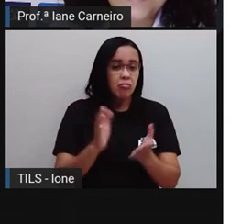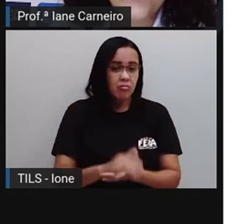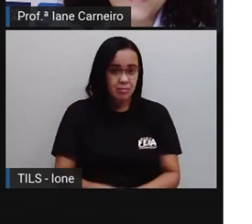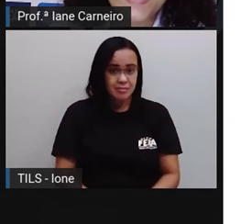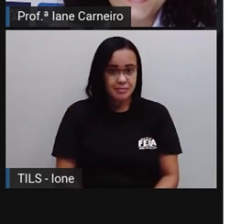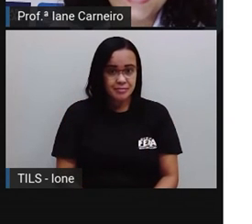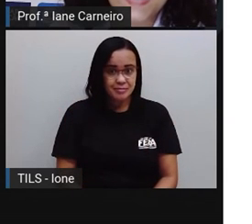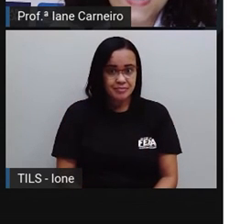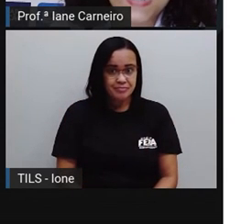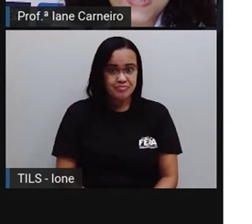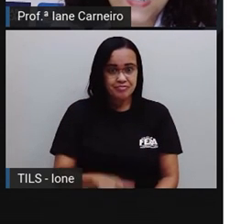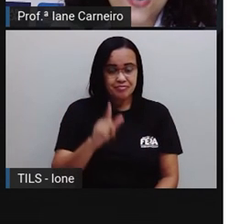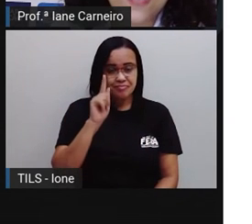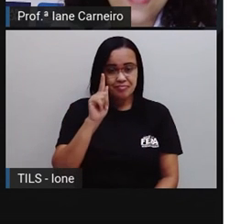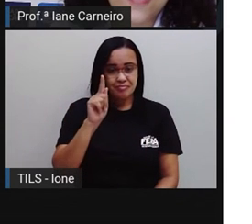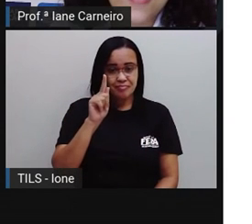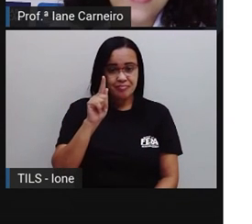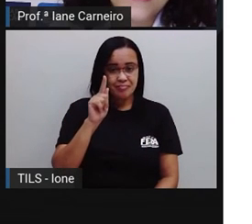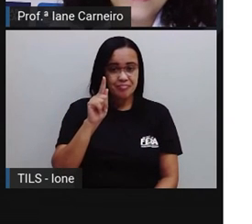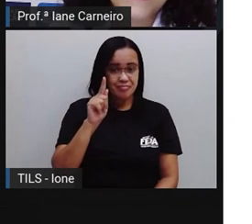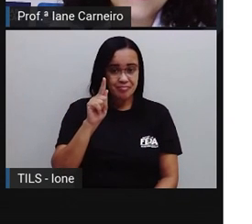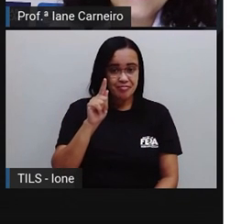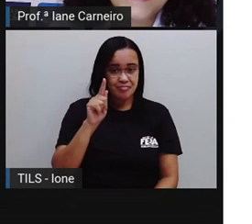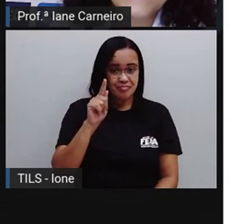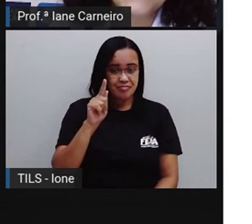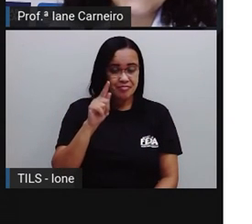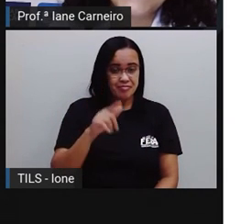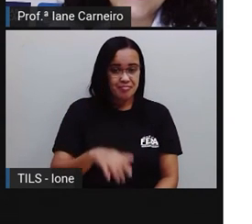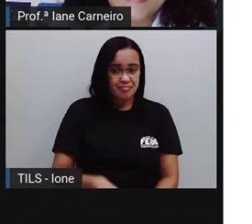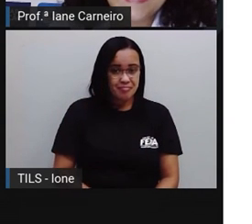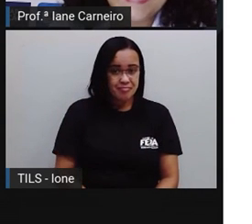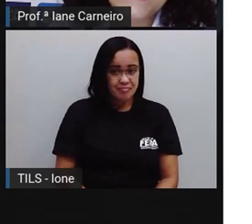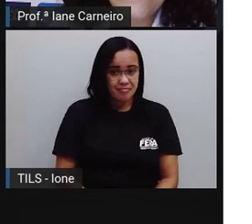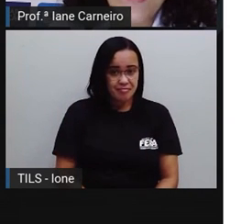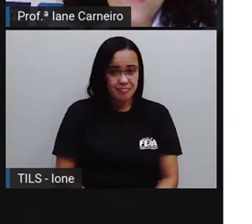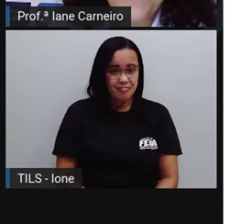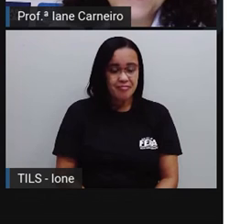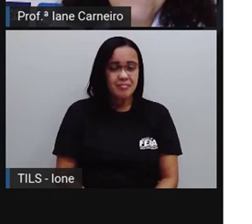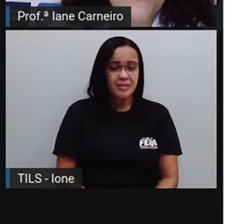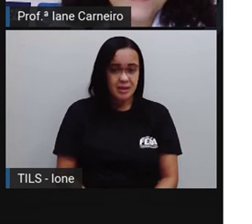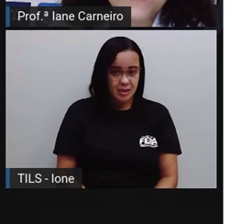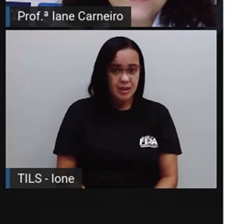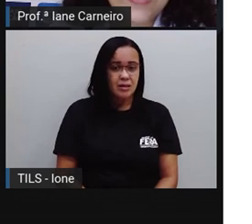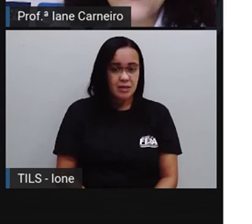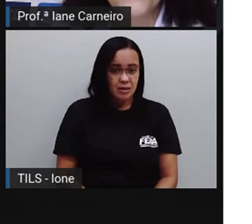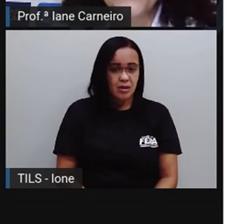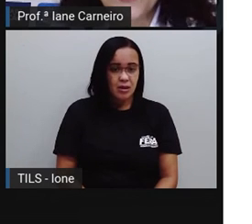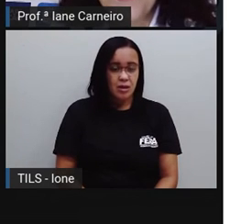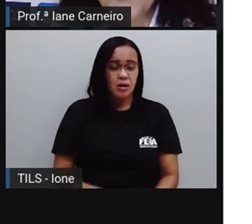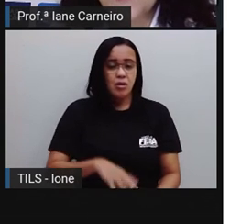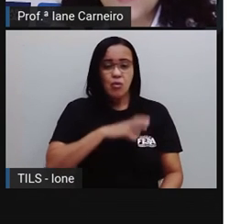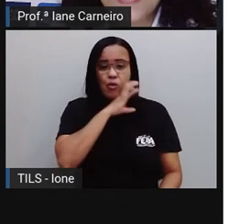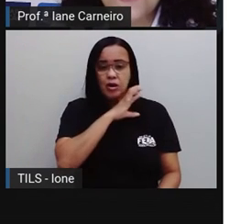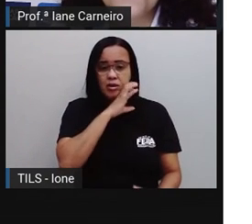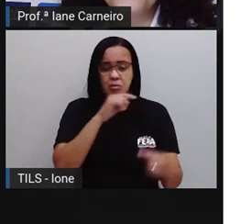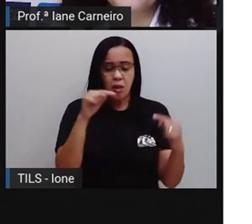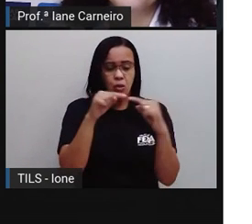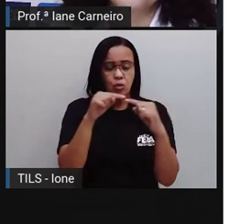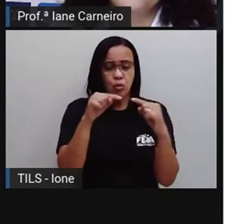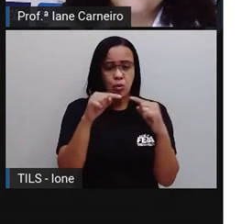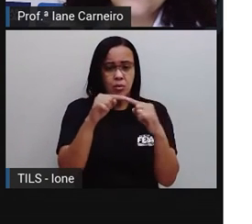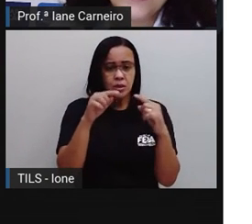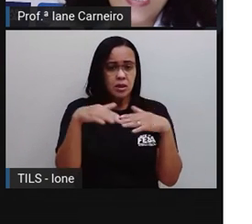Começa com que letra? Essa letrinha aqui, ó, é a letra G, né? Então qual é o animal que tá escrito ali, o nome do animal que tá escrito?